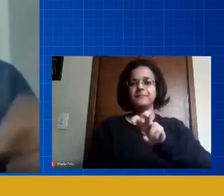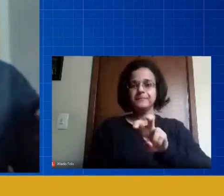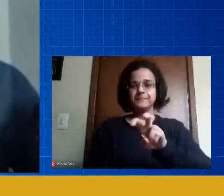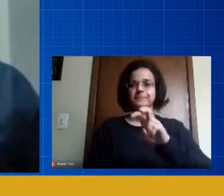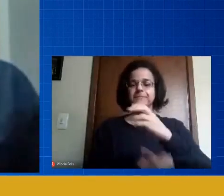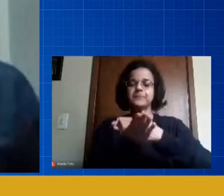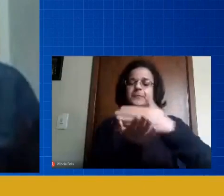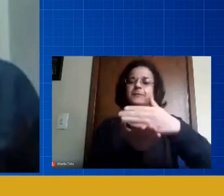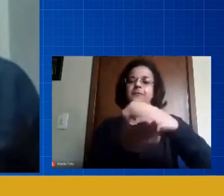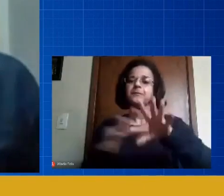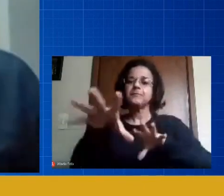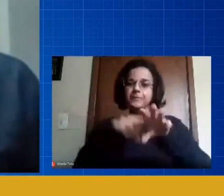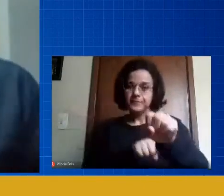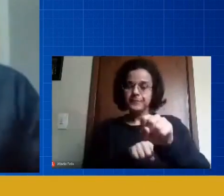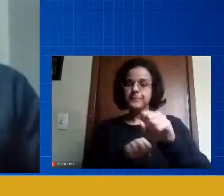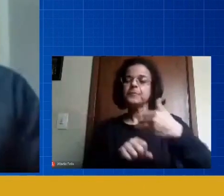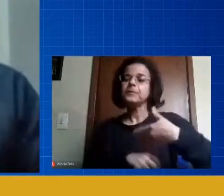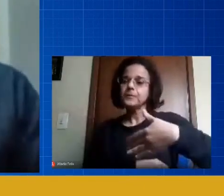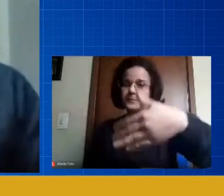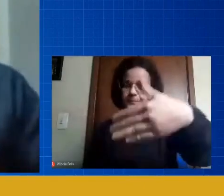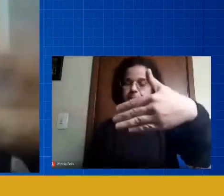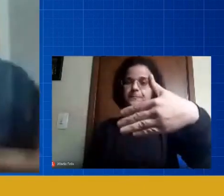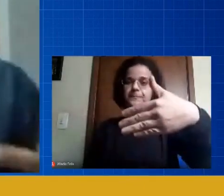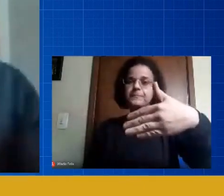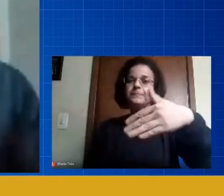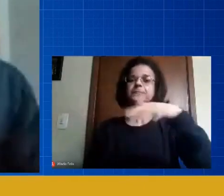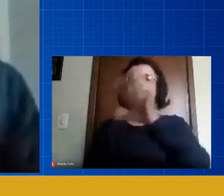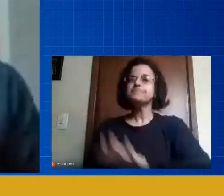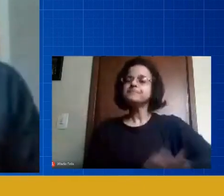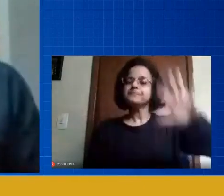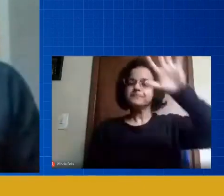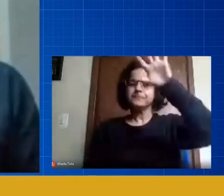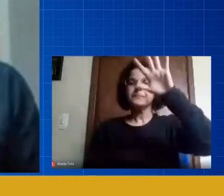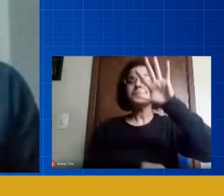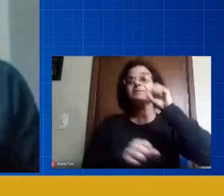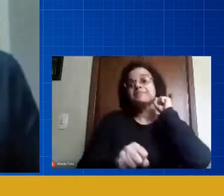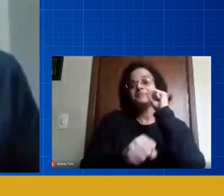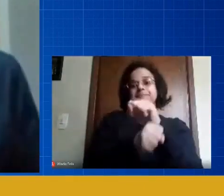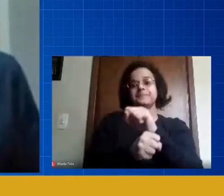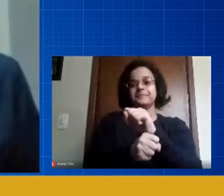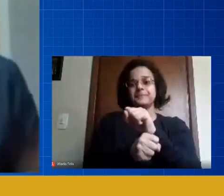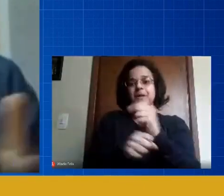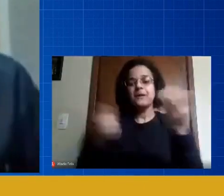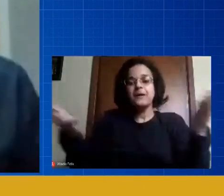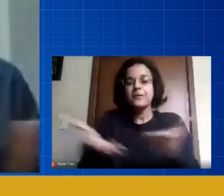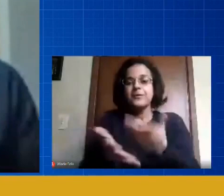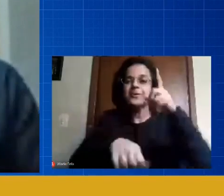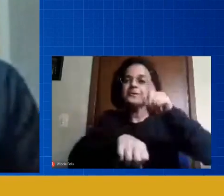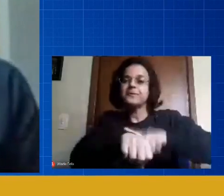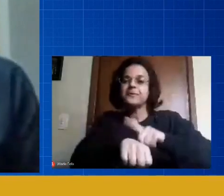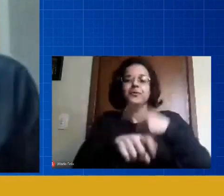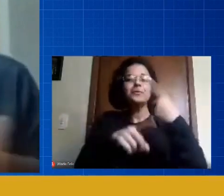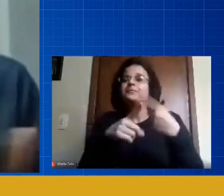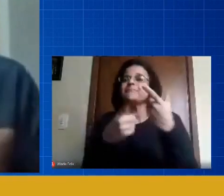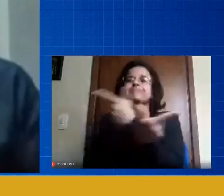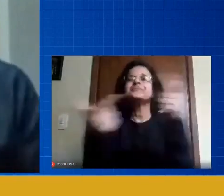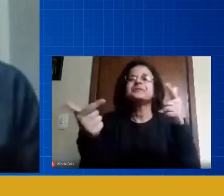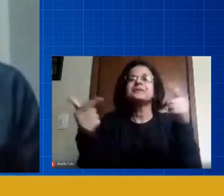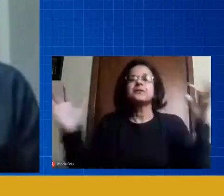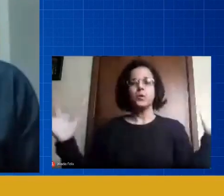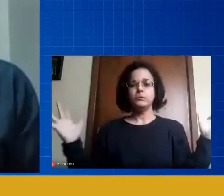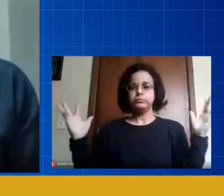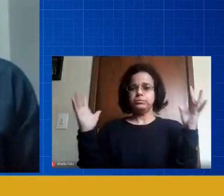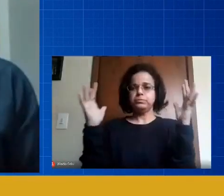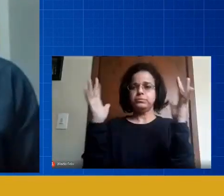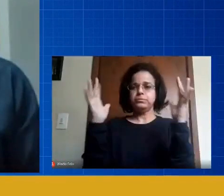em redes de ensino que foram paralisadas nesse momento porque não dá para juntar as pessoas, não podemos